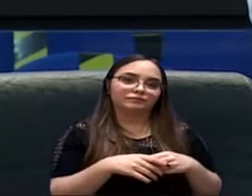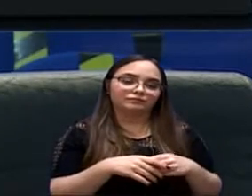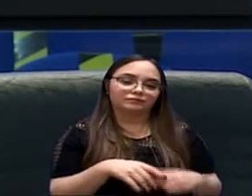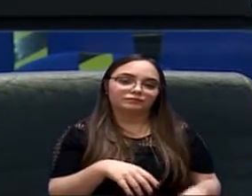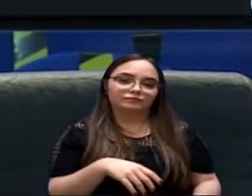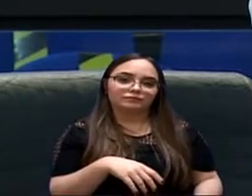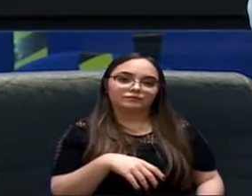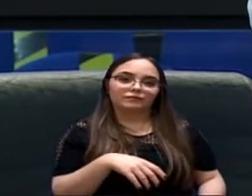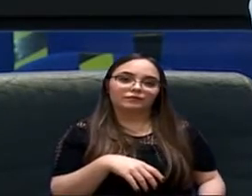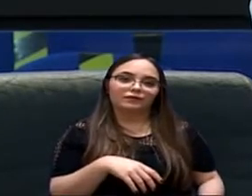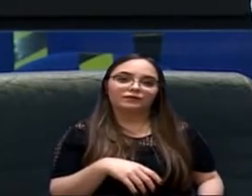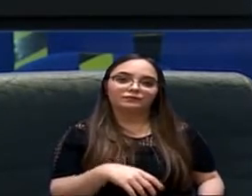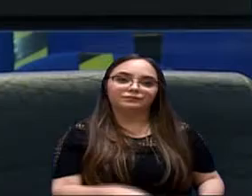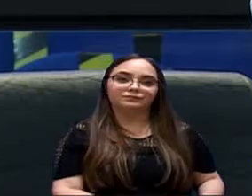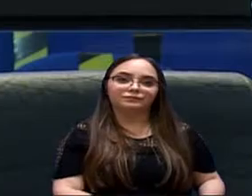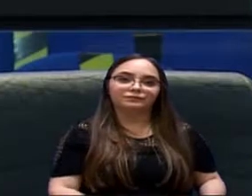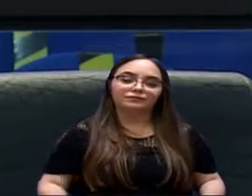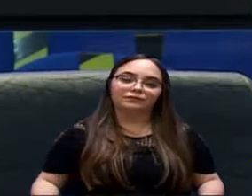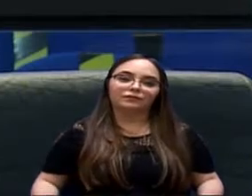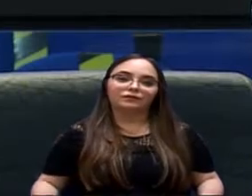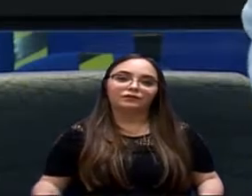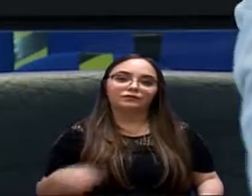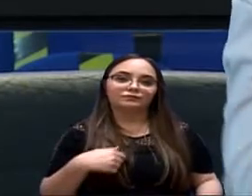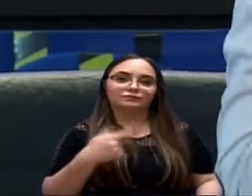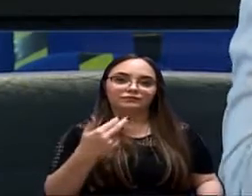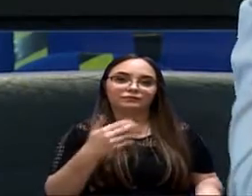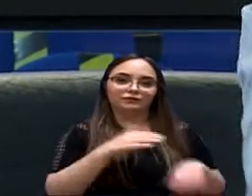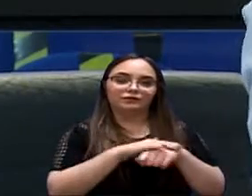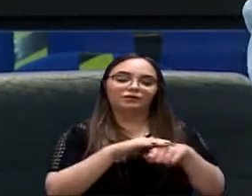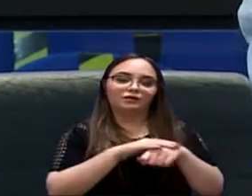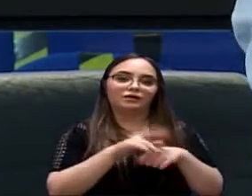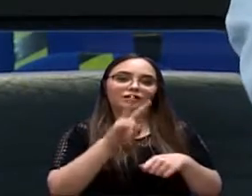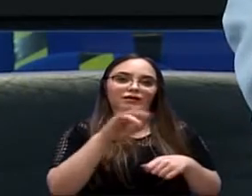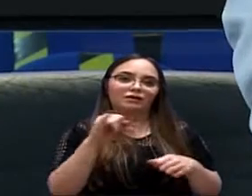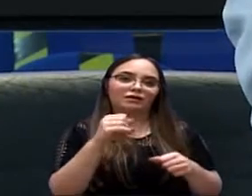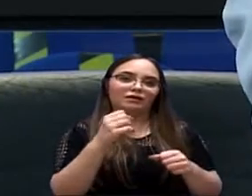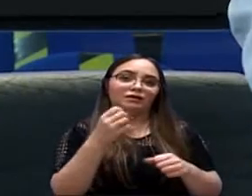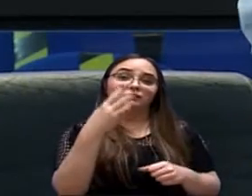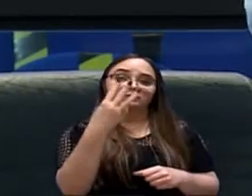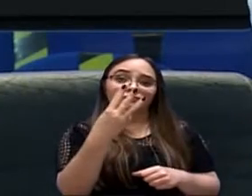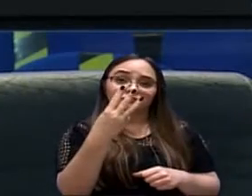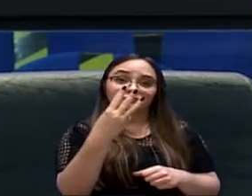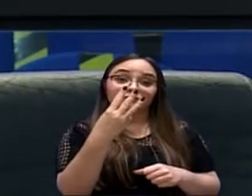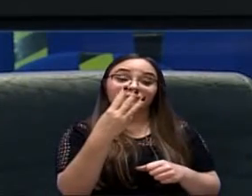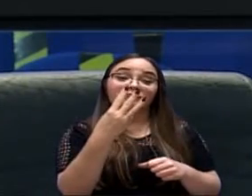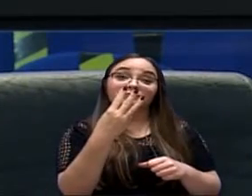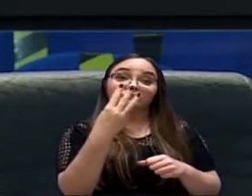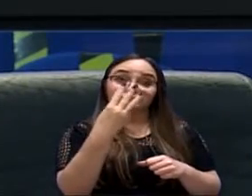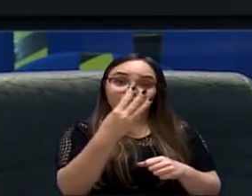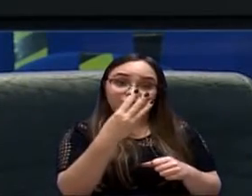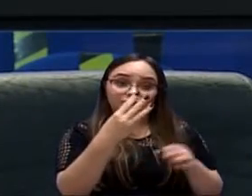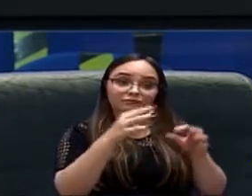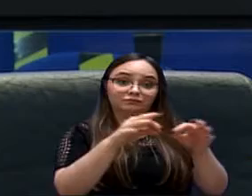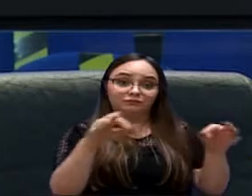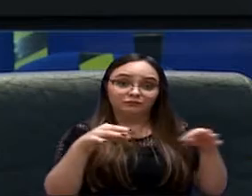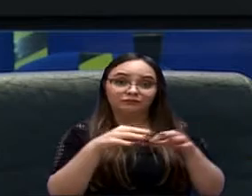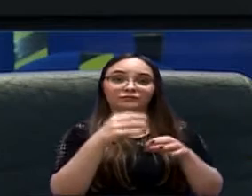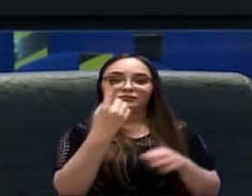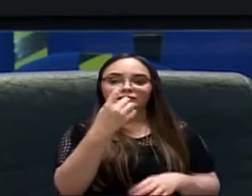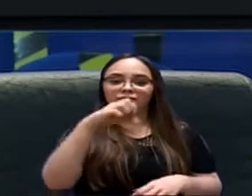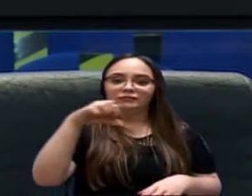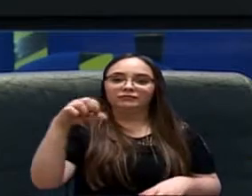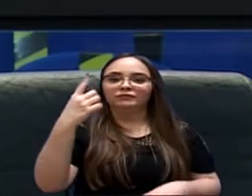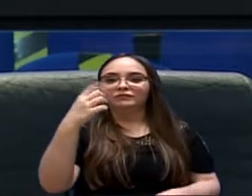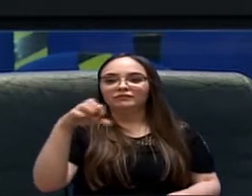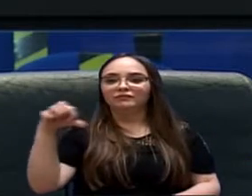Eu argumentei com o senhor que o loteador vai fazer 3 de 199, e não vai fazer nenhum de 200,